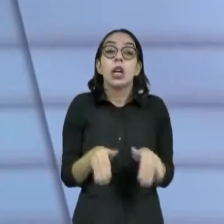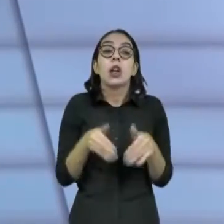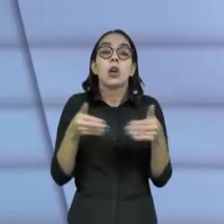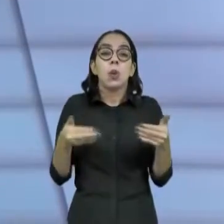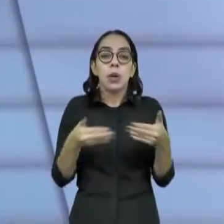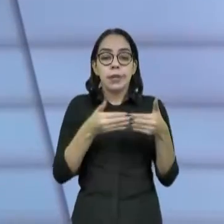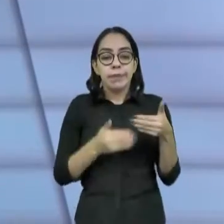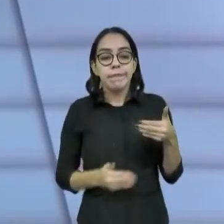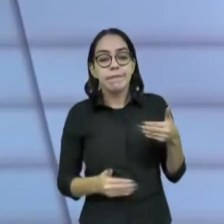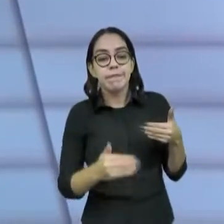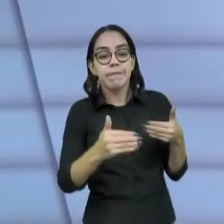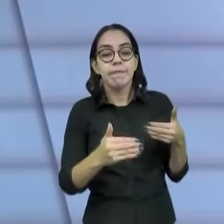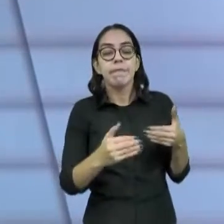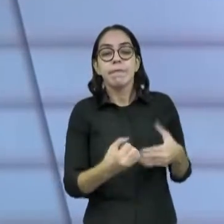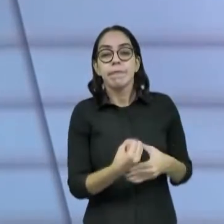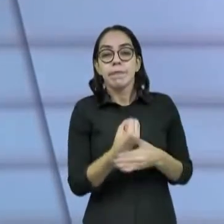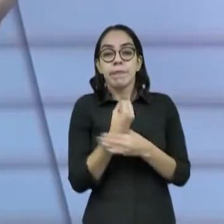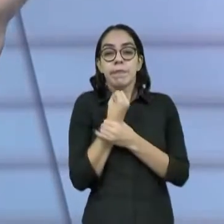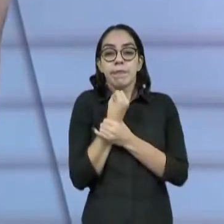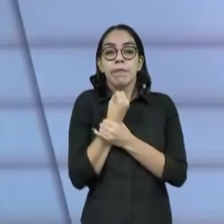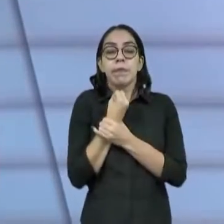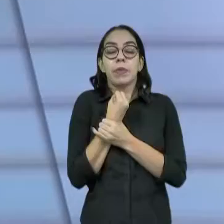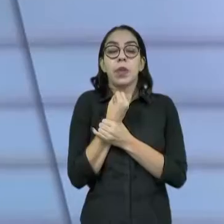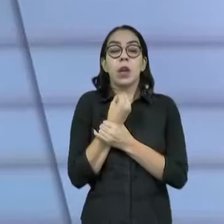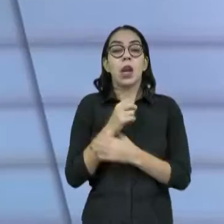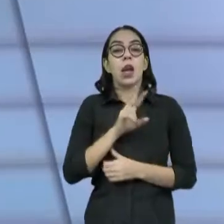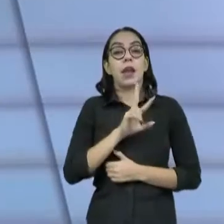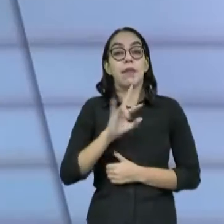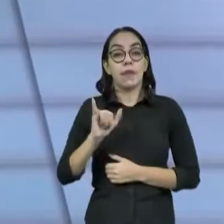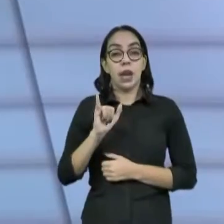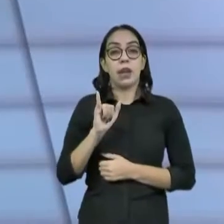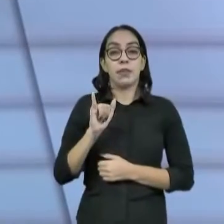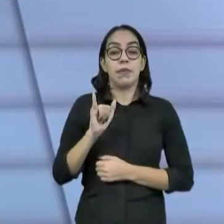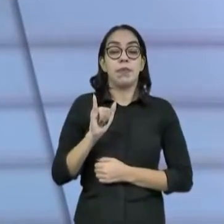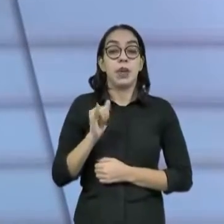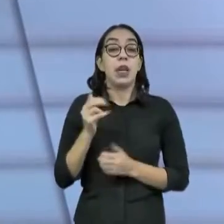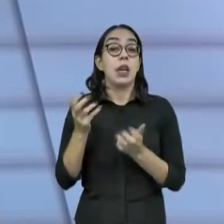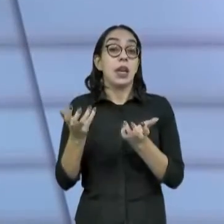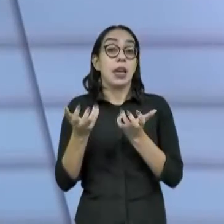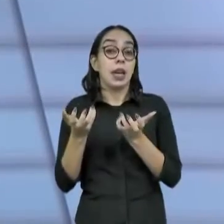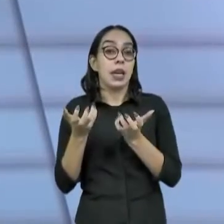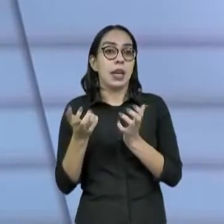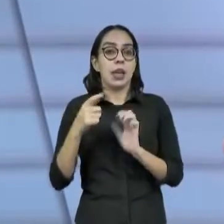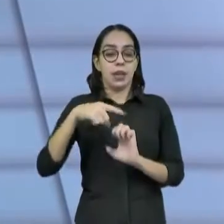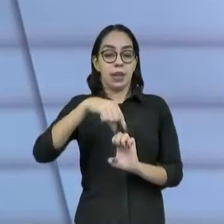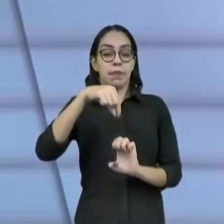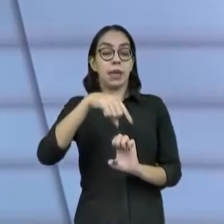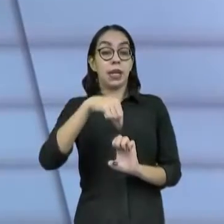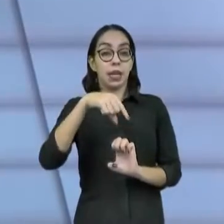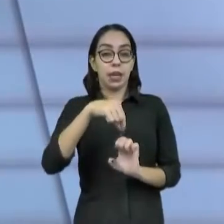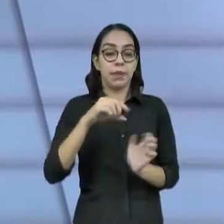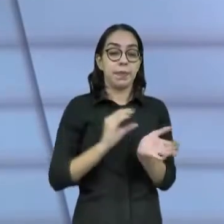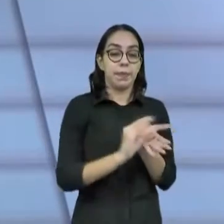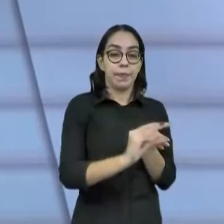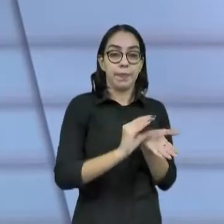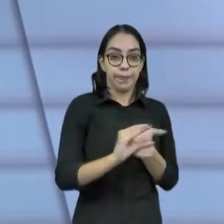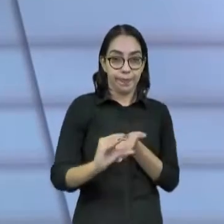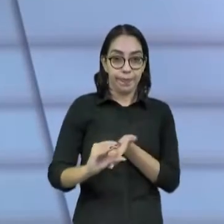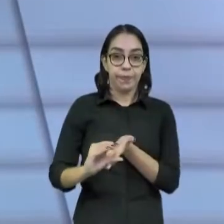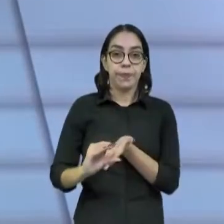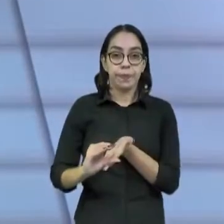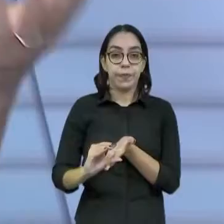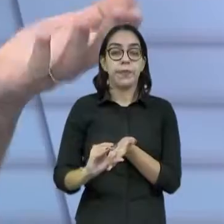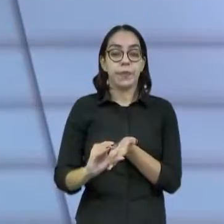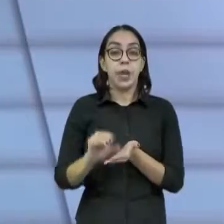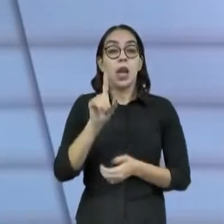essas estruturas fortalecidas, existem investidores locais que vão... Que é a tarefa agora, nesse momento. Exatamente. Essa é a